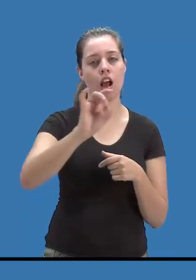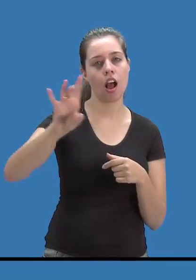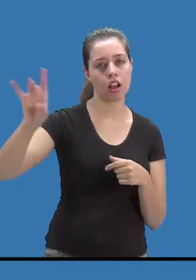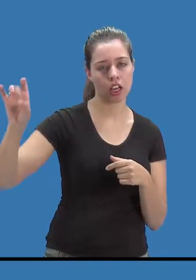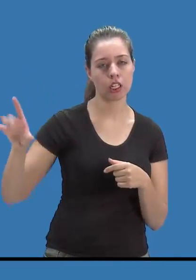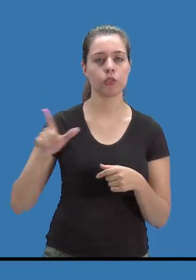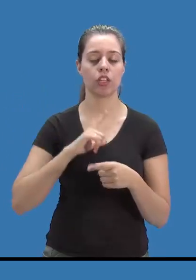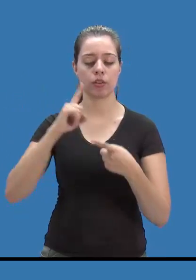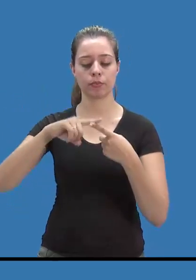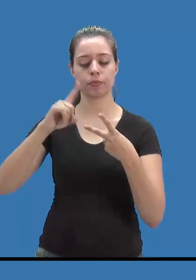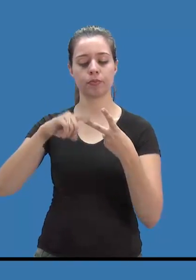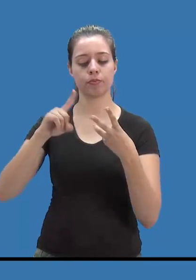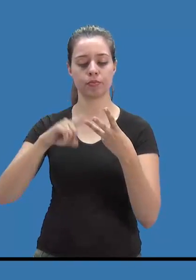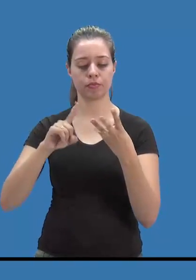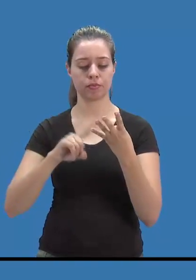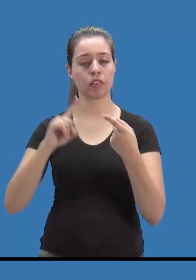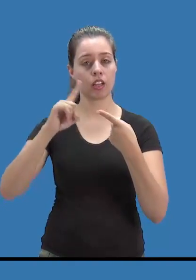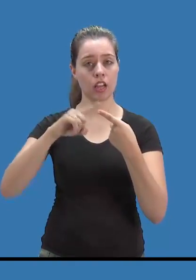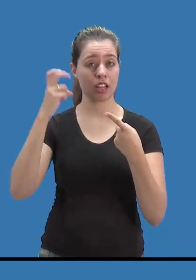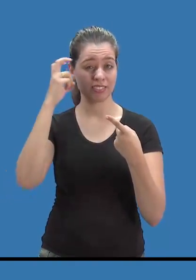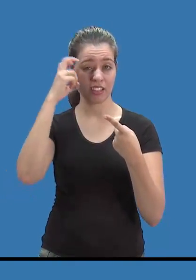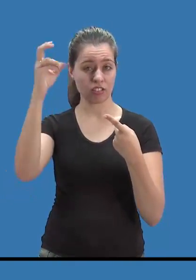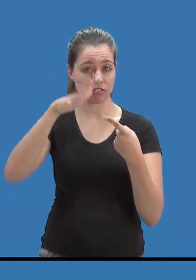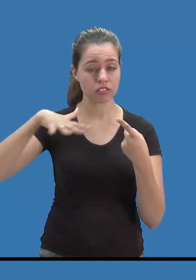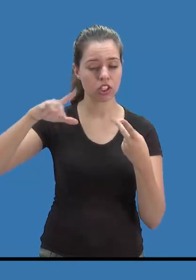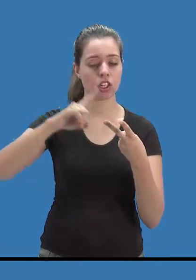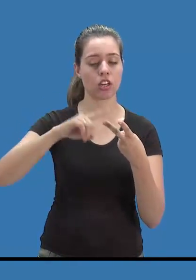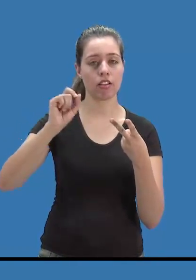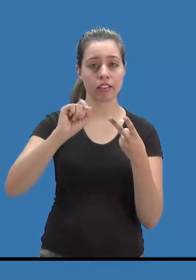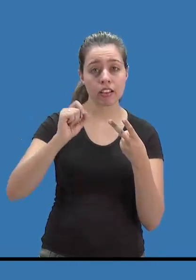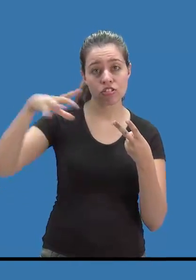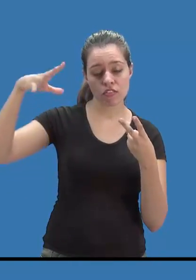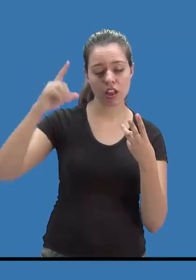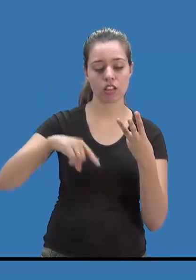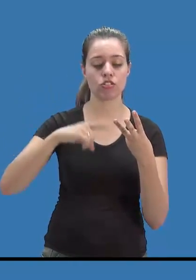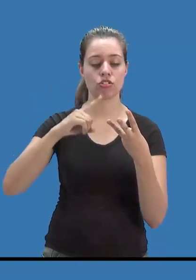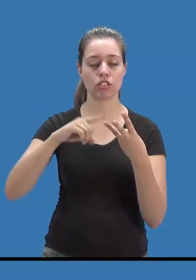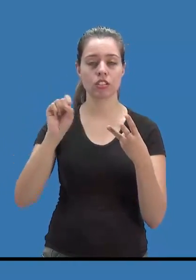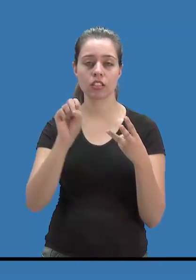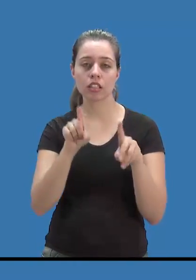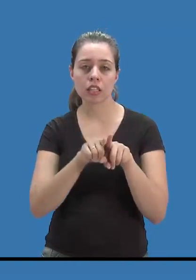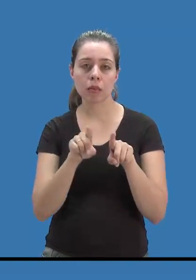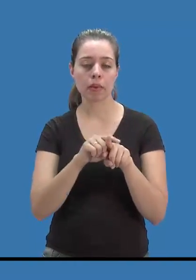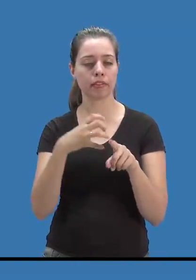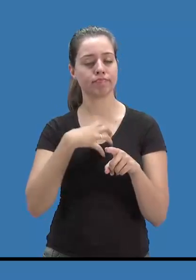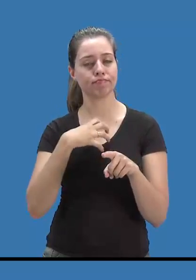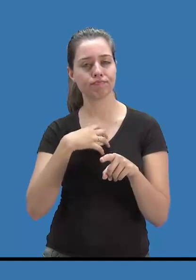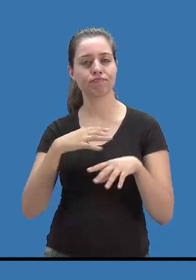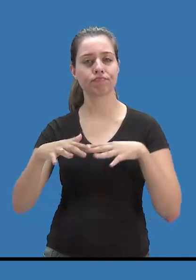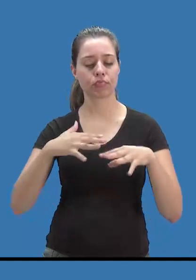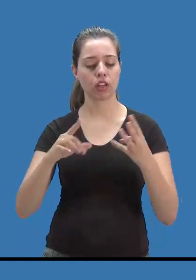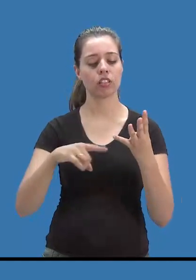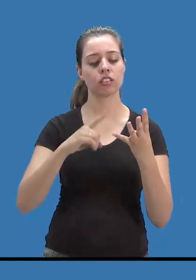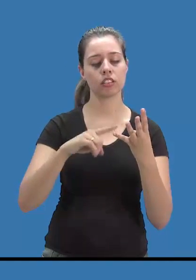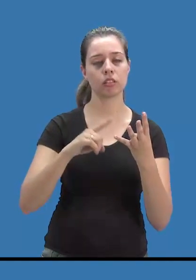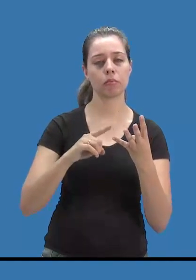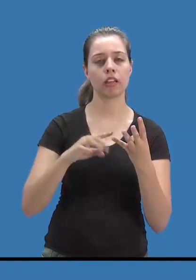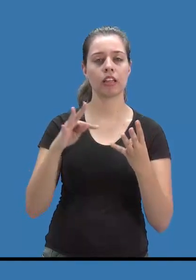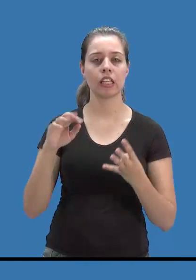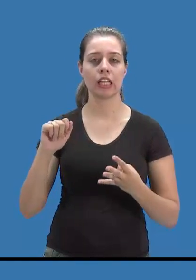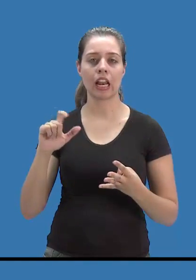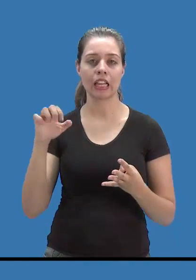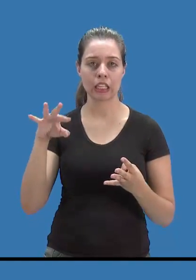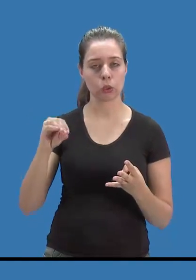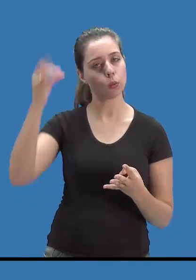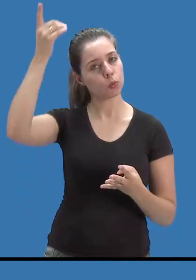conta quatro áreas de domínio, inteligência geral, criatividade, sensório motor e talento social. Pode ser que um